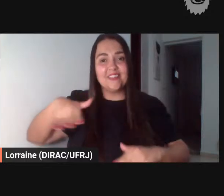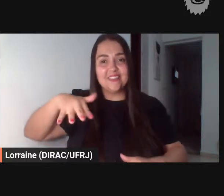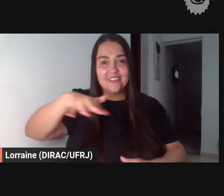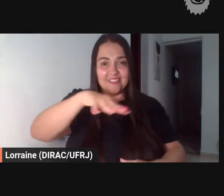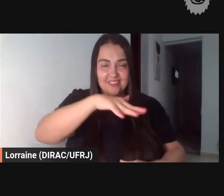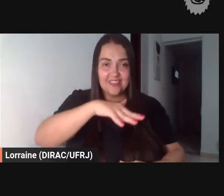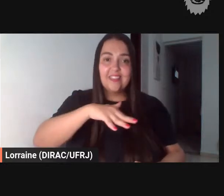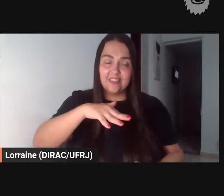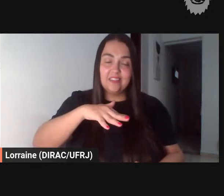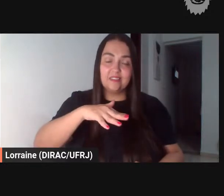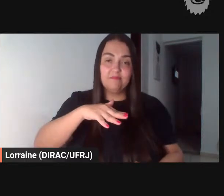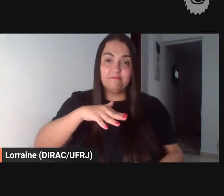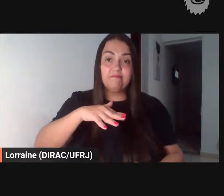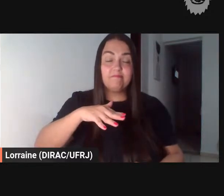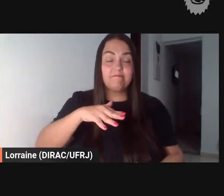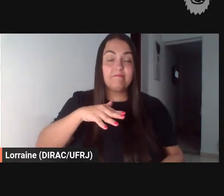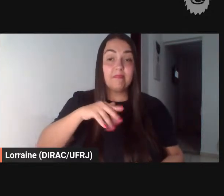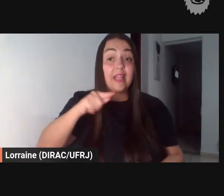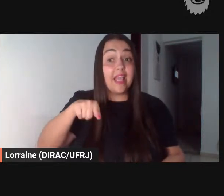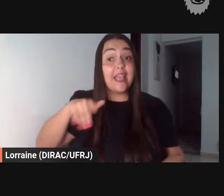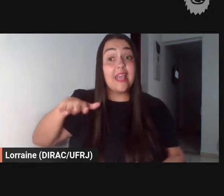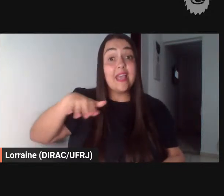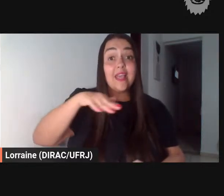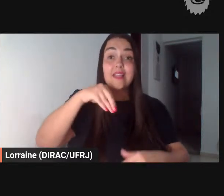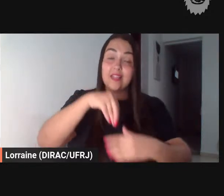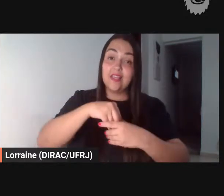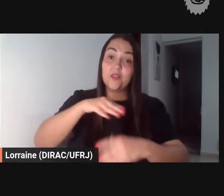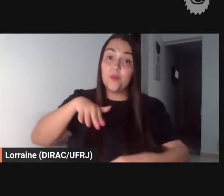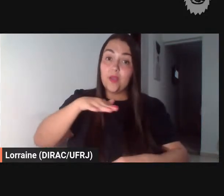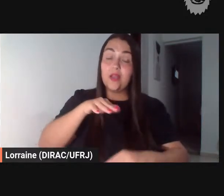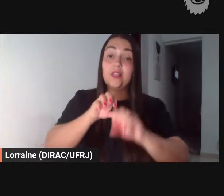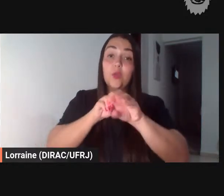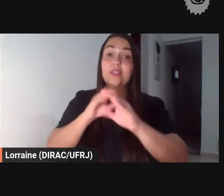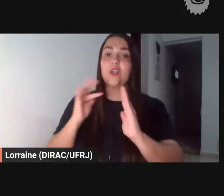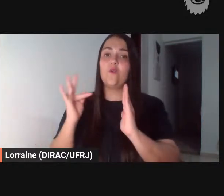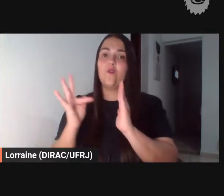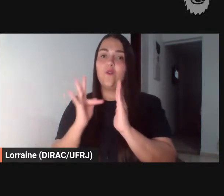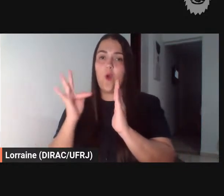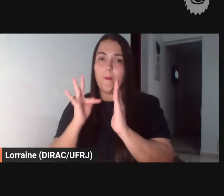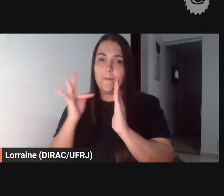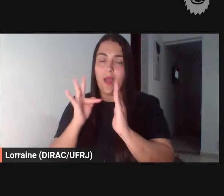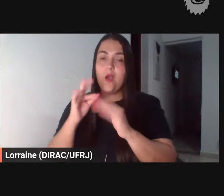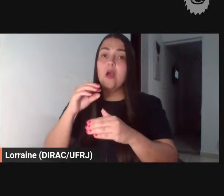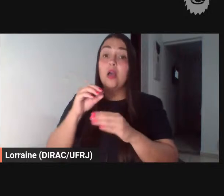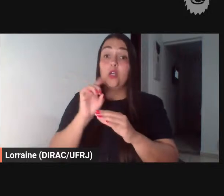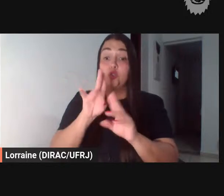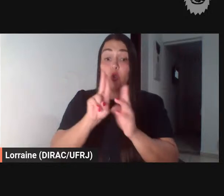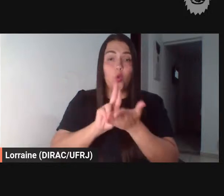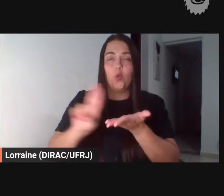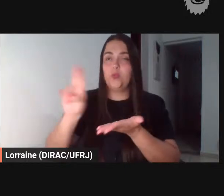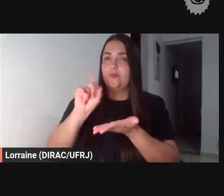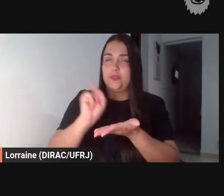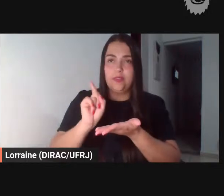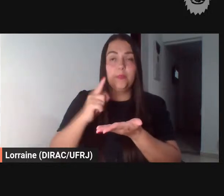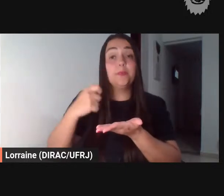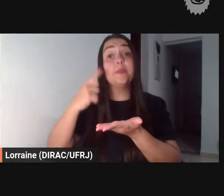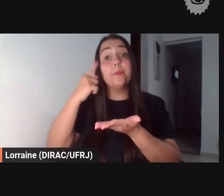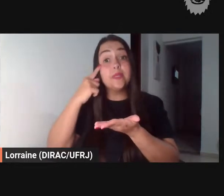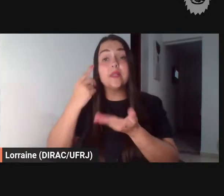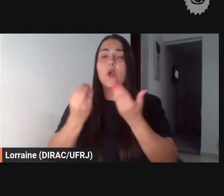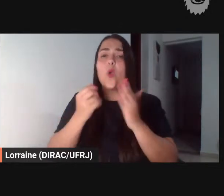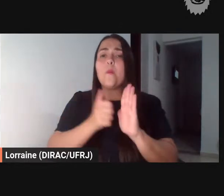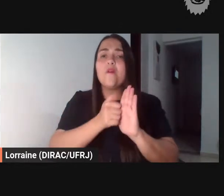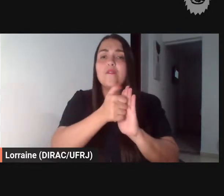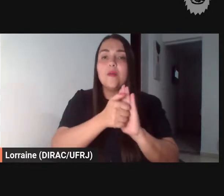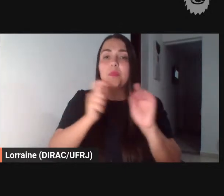da nossa da nossa educação formal né para além da universidade a gente pensar como que essa fábula pode